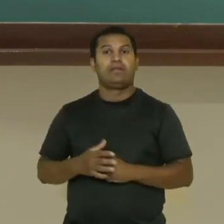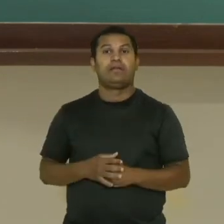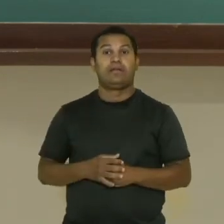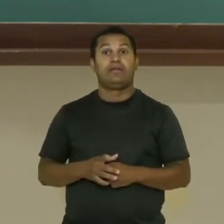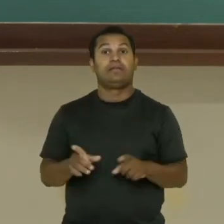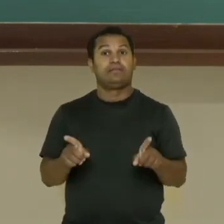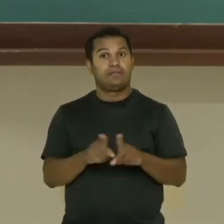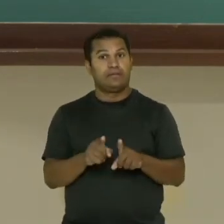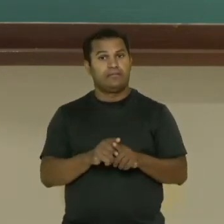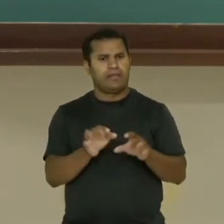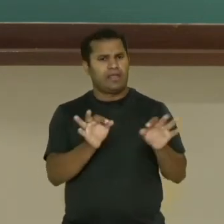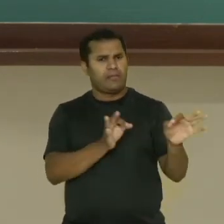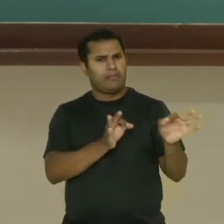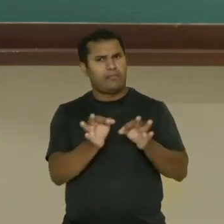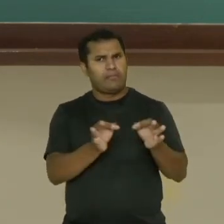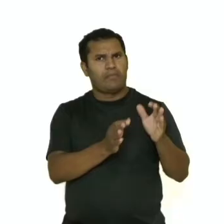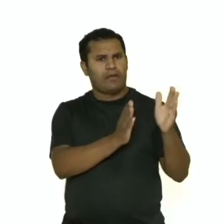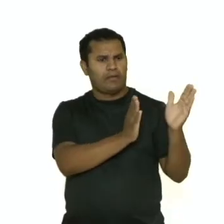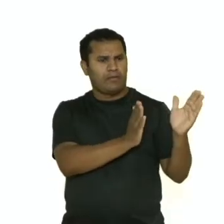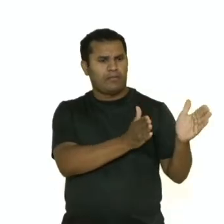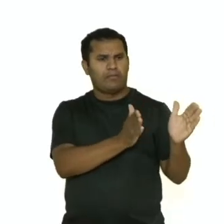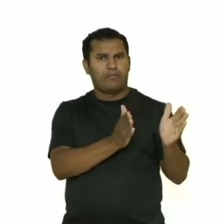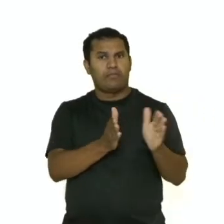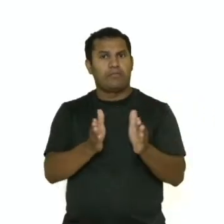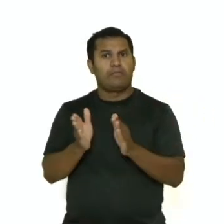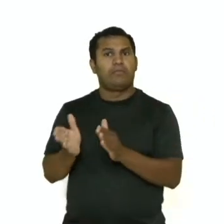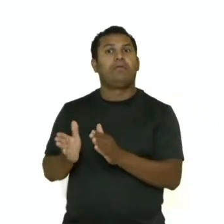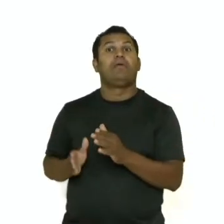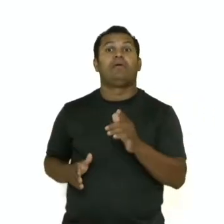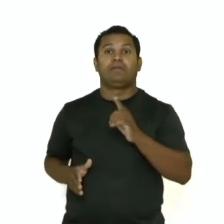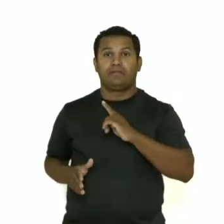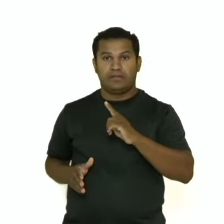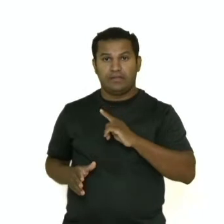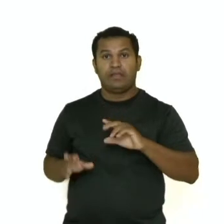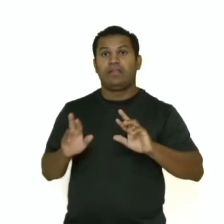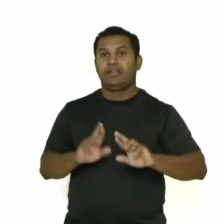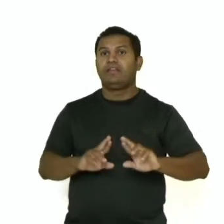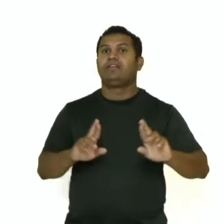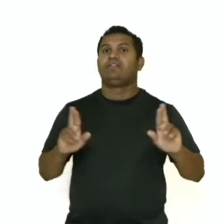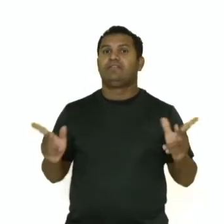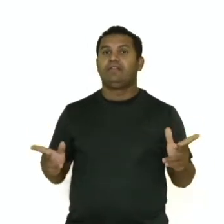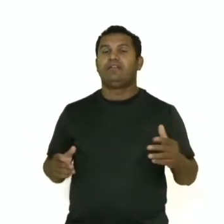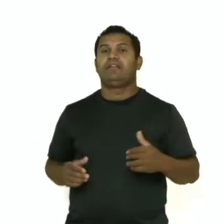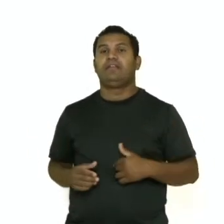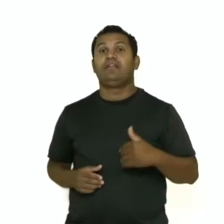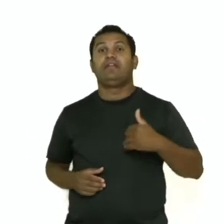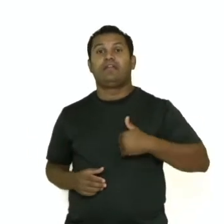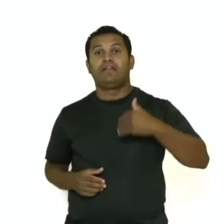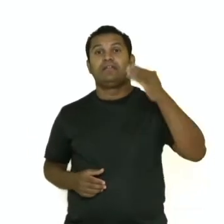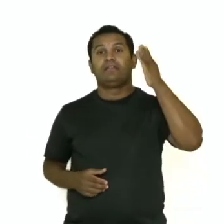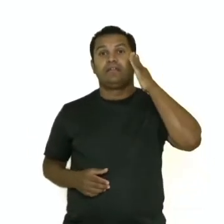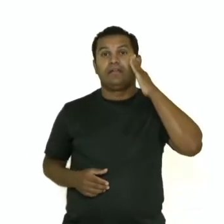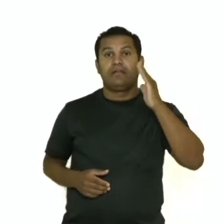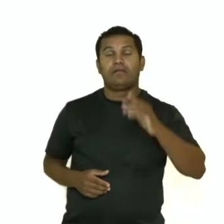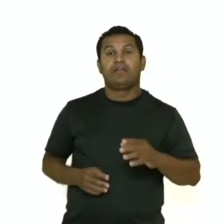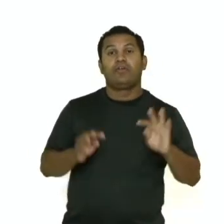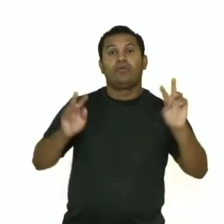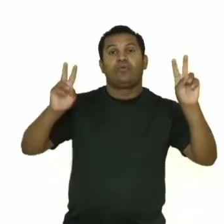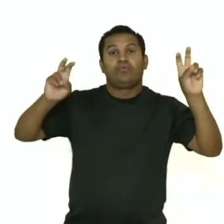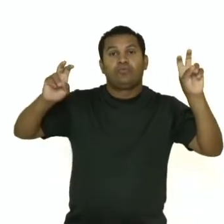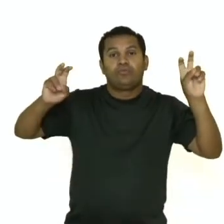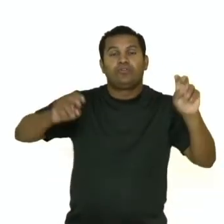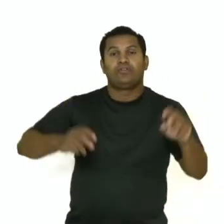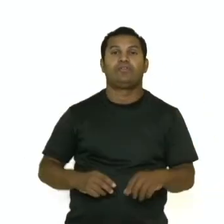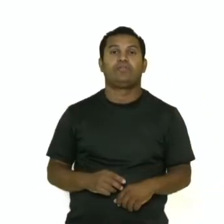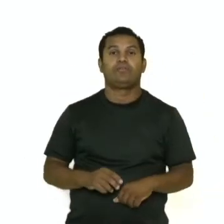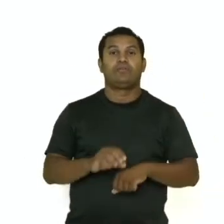reportagem? A estrutura, olha só, título ou manchete, linha fina ou subtítulo. Na